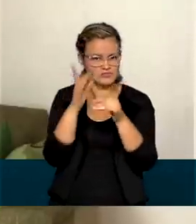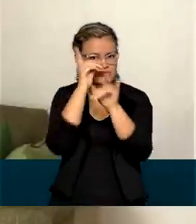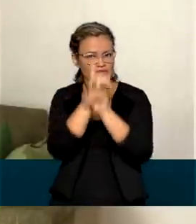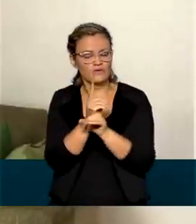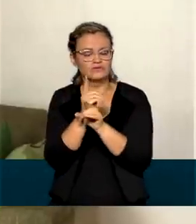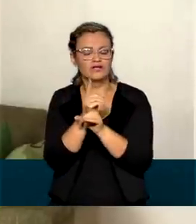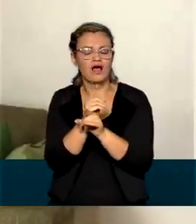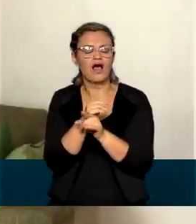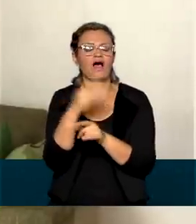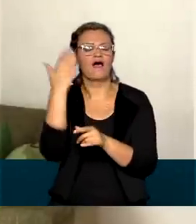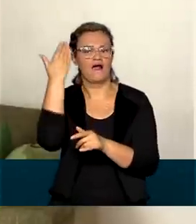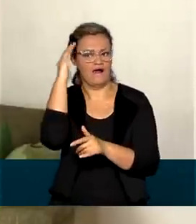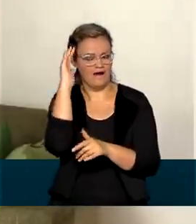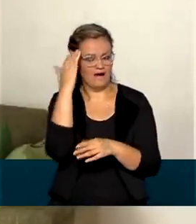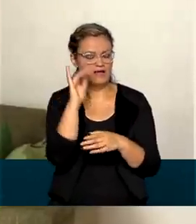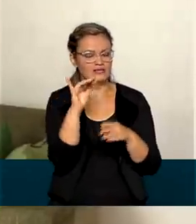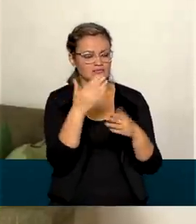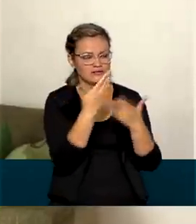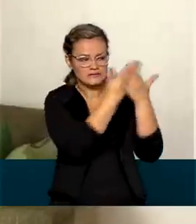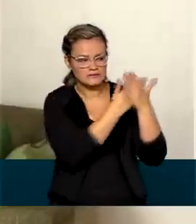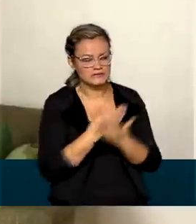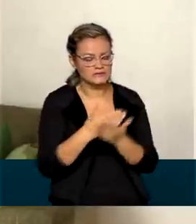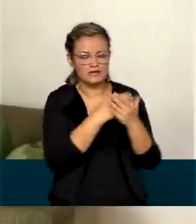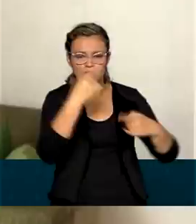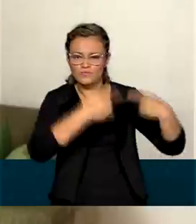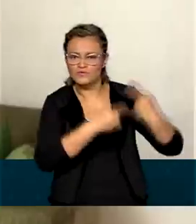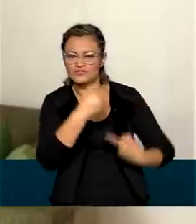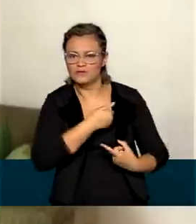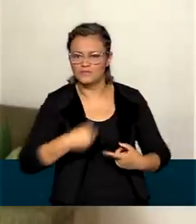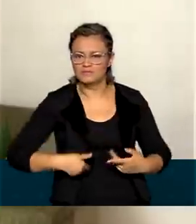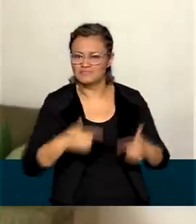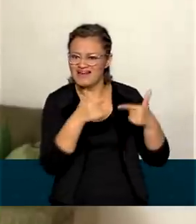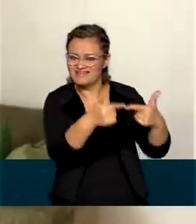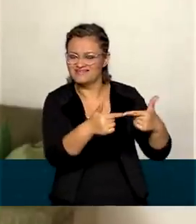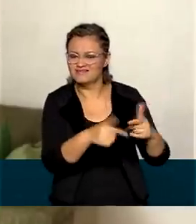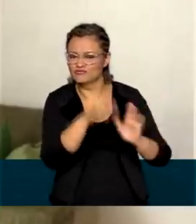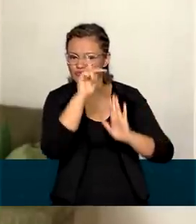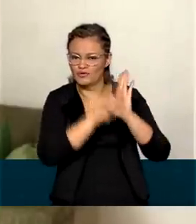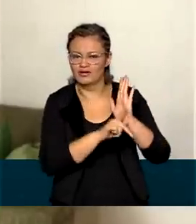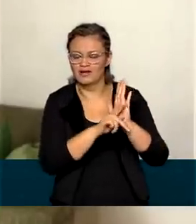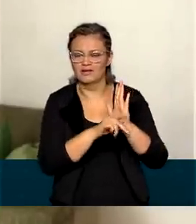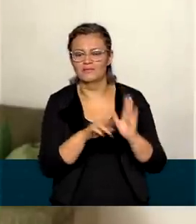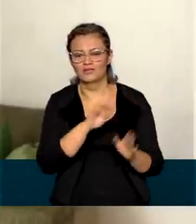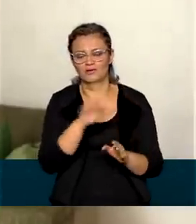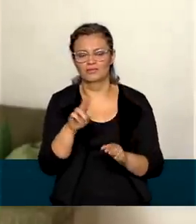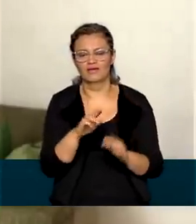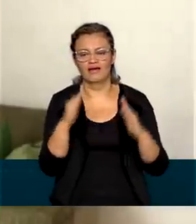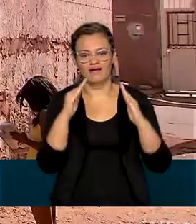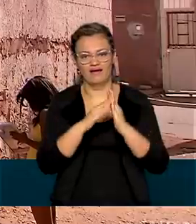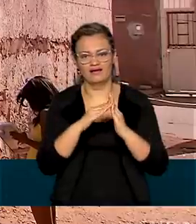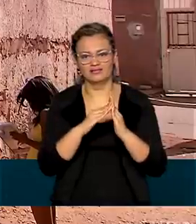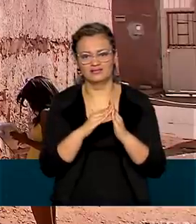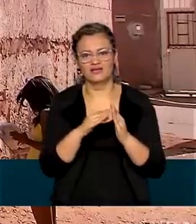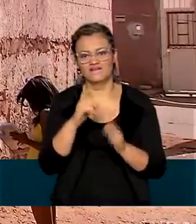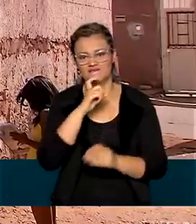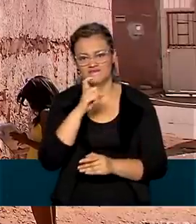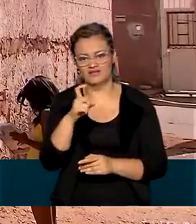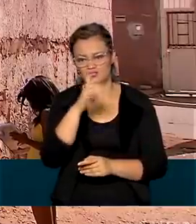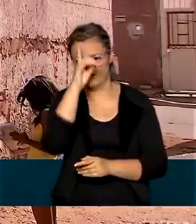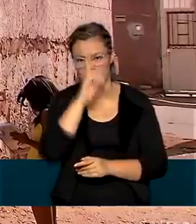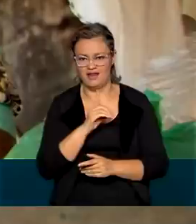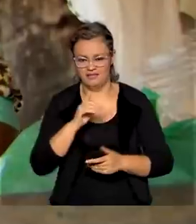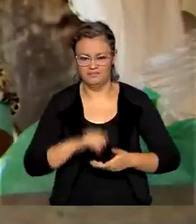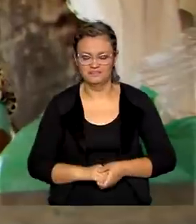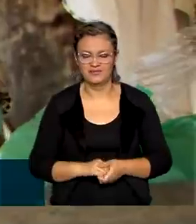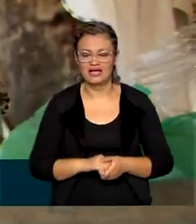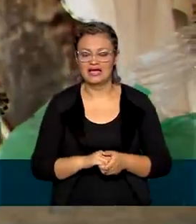vão se tornar instrumentos de políticas públicas para as ações do programa Casa Verde e Amarela. Com as mudanças